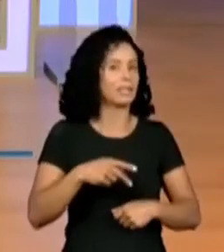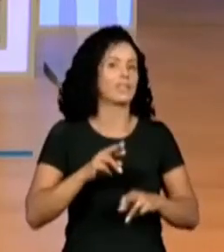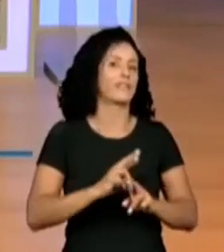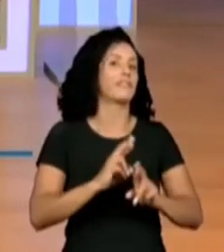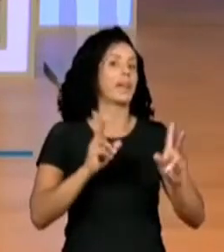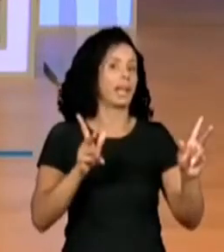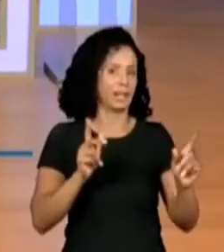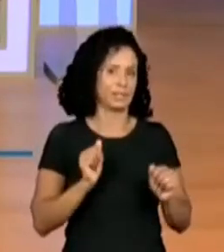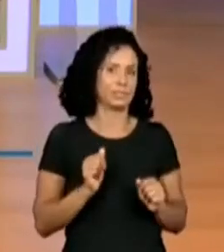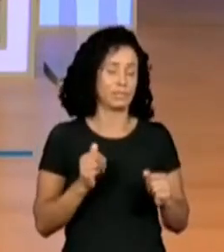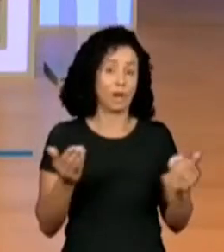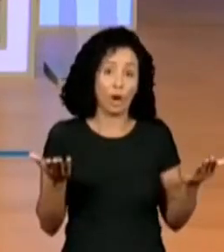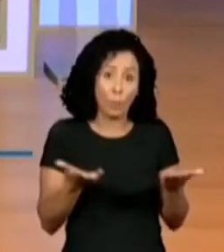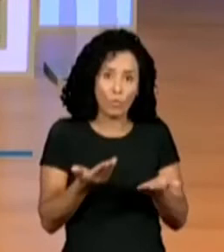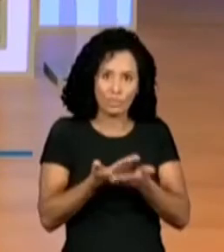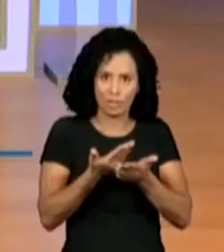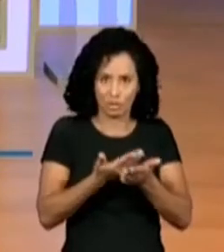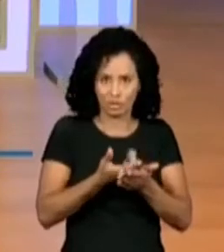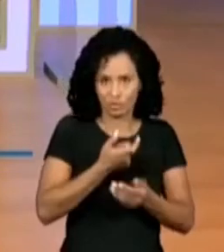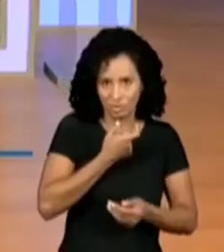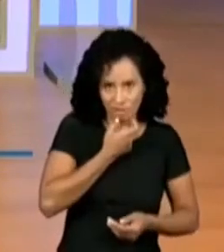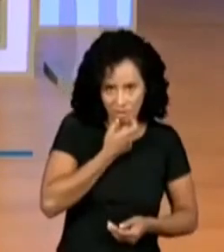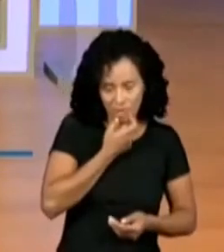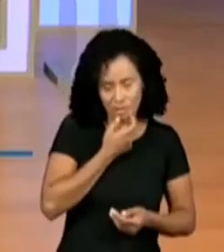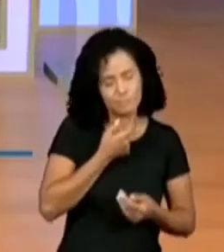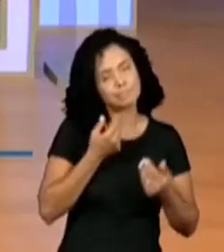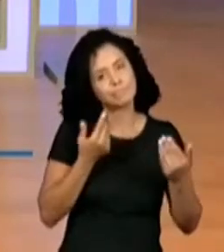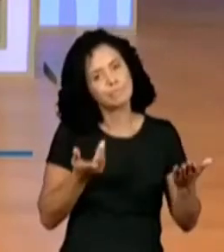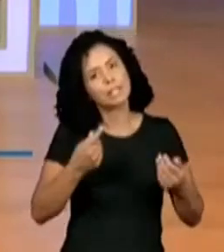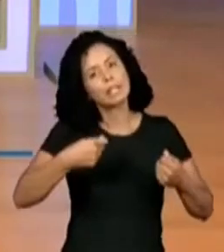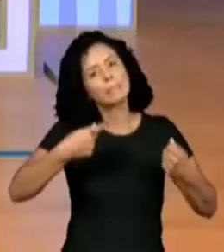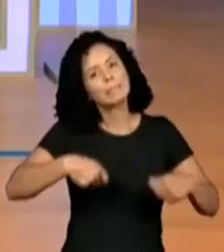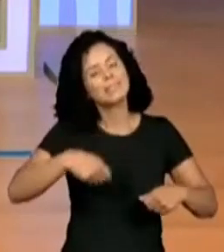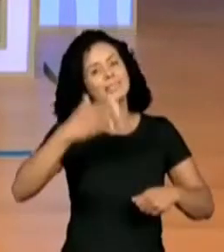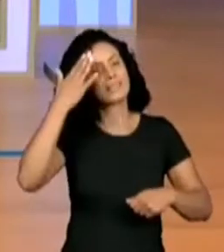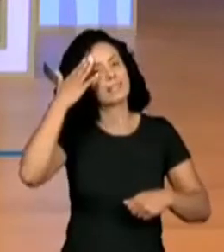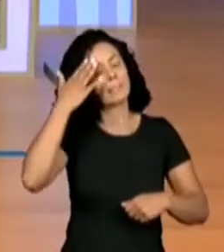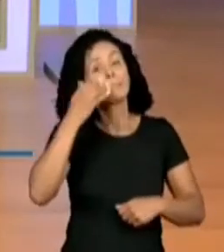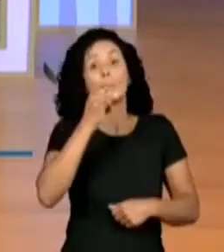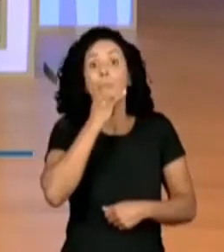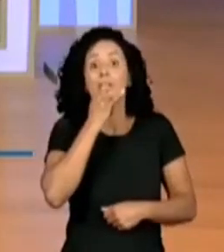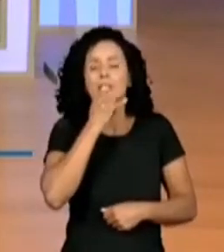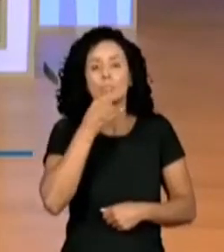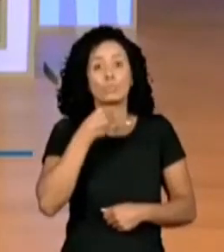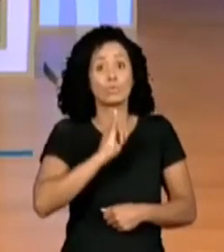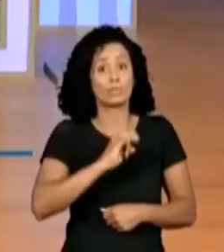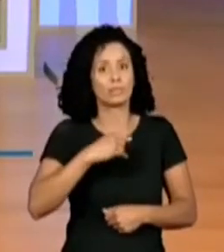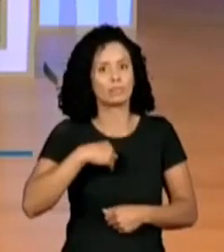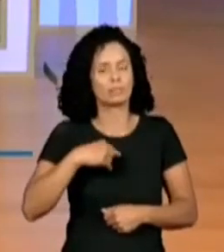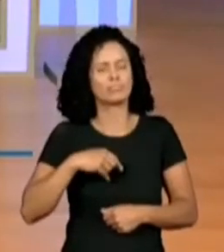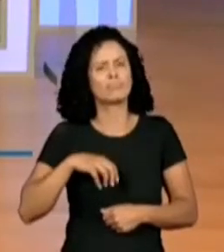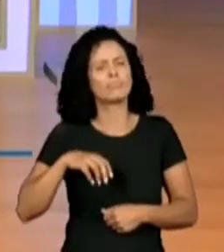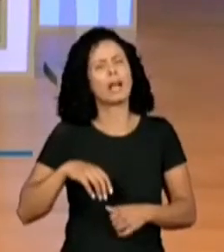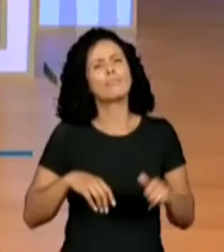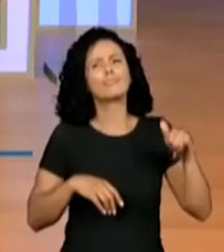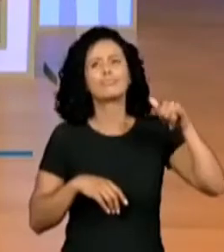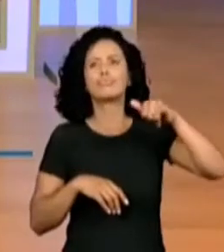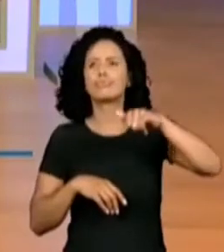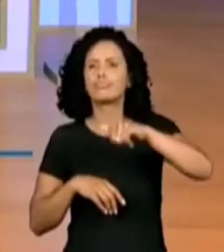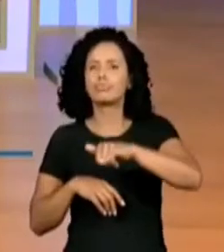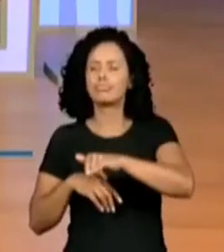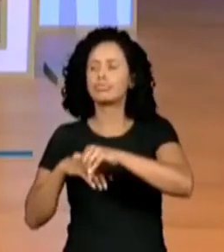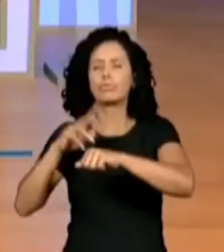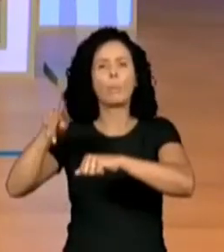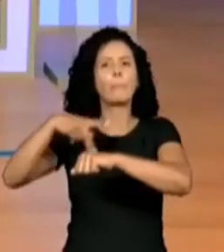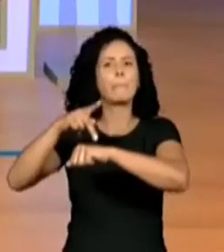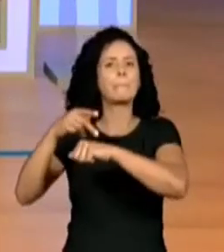Agora, a gente está numa aula de inglês. Então, eu tenho que saber que, culturalmente, quando eu vou viajar, por exemplo, é muito difícil você, nos Estados